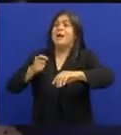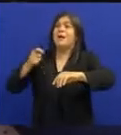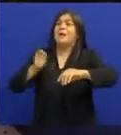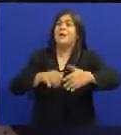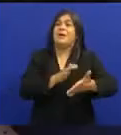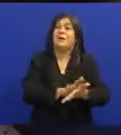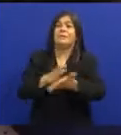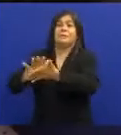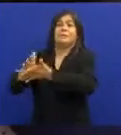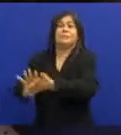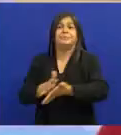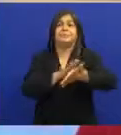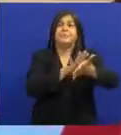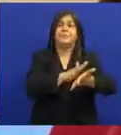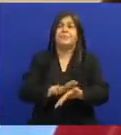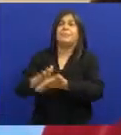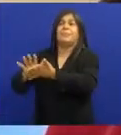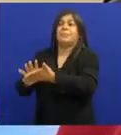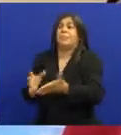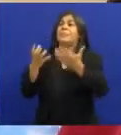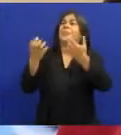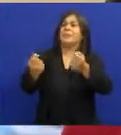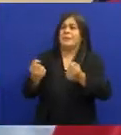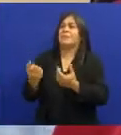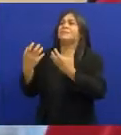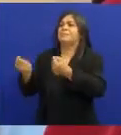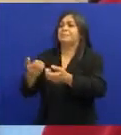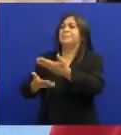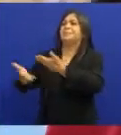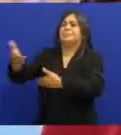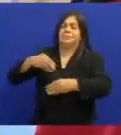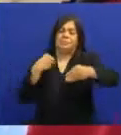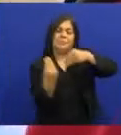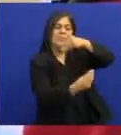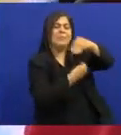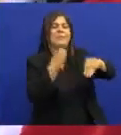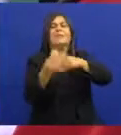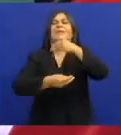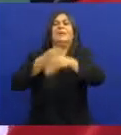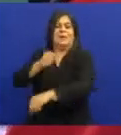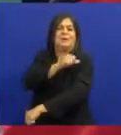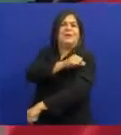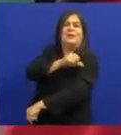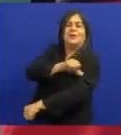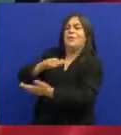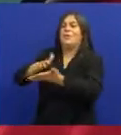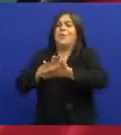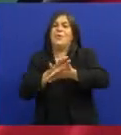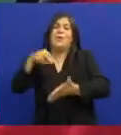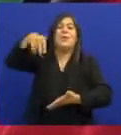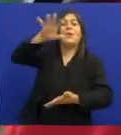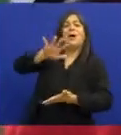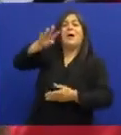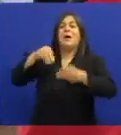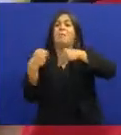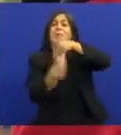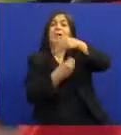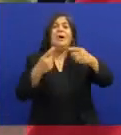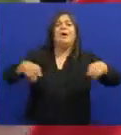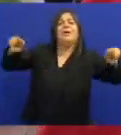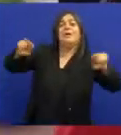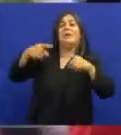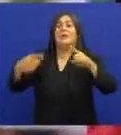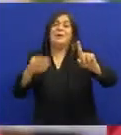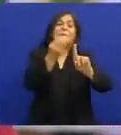entender Que o samba não é rumba Aí eu vou misturar Miami com Copacabana Chiclete Os ambas